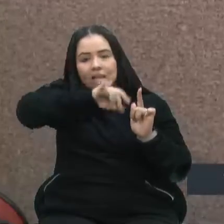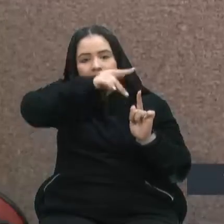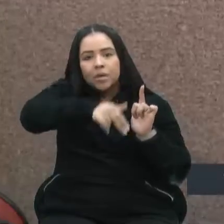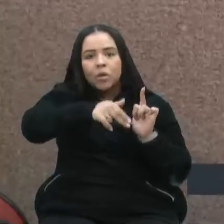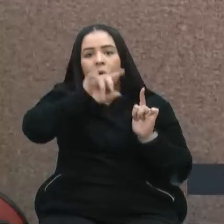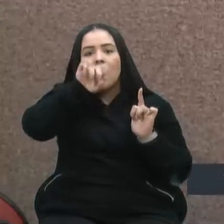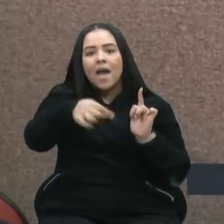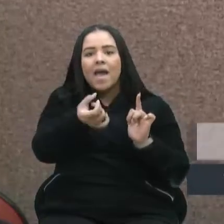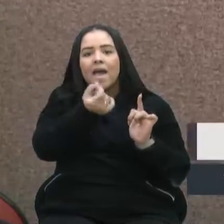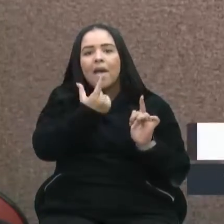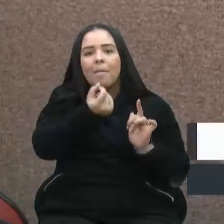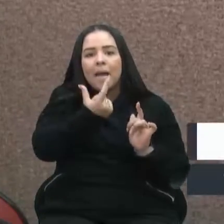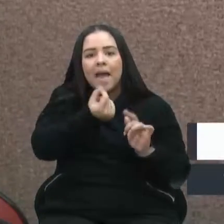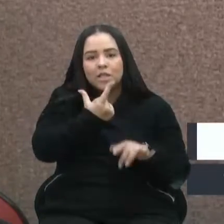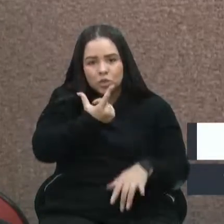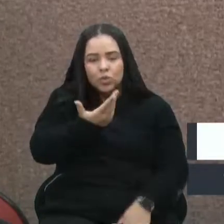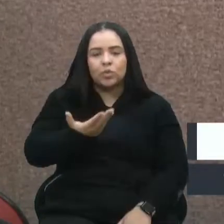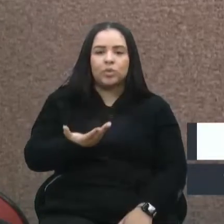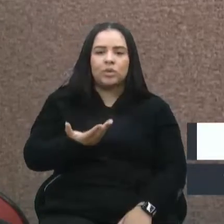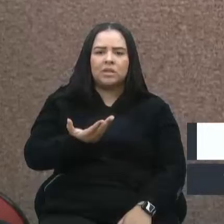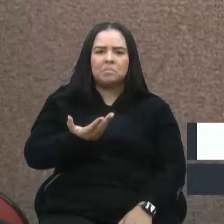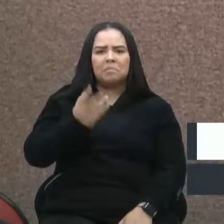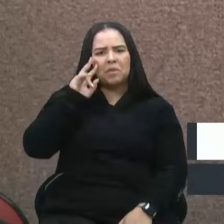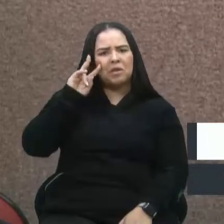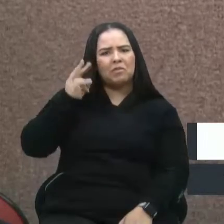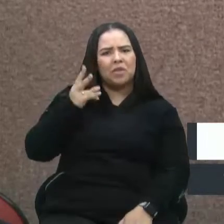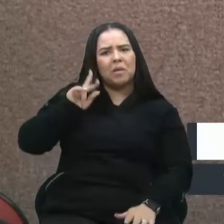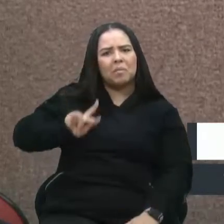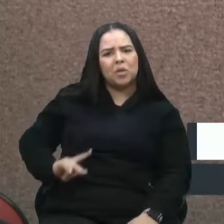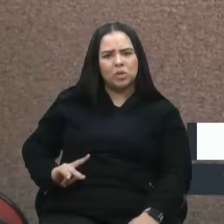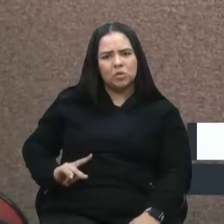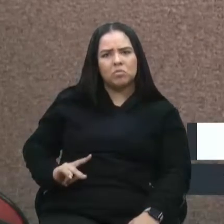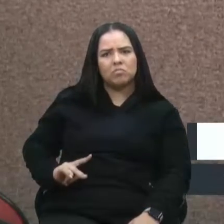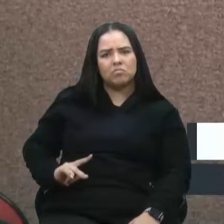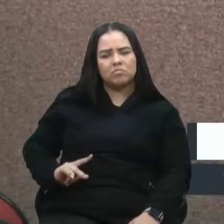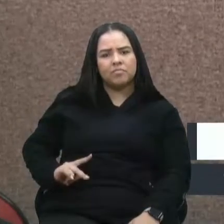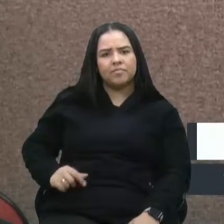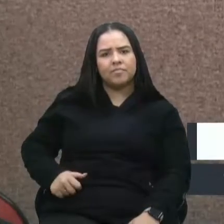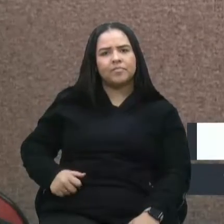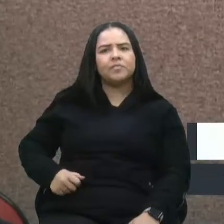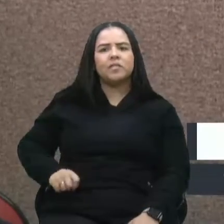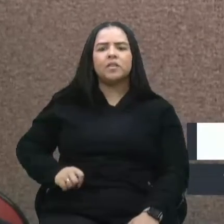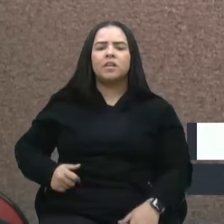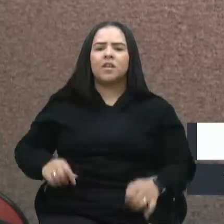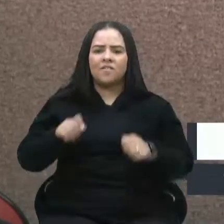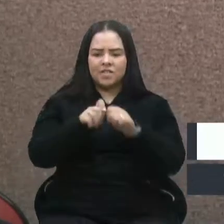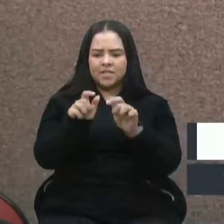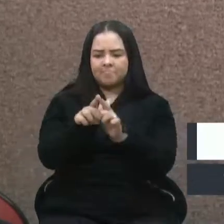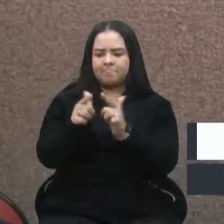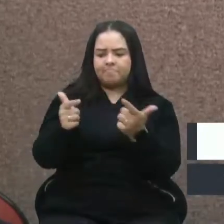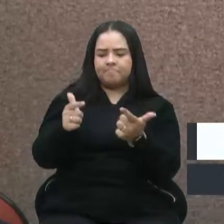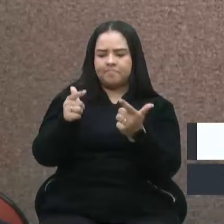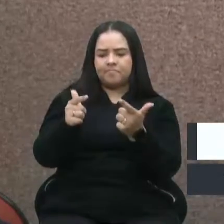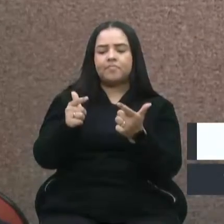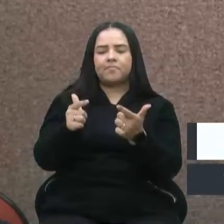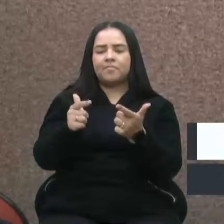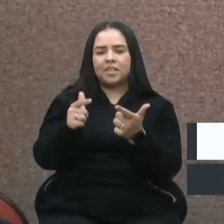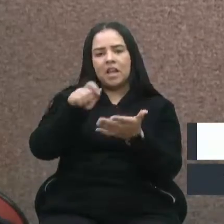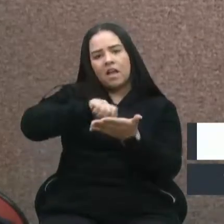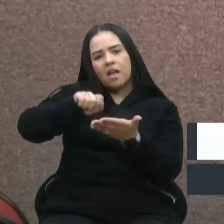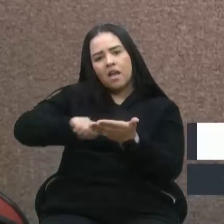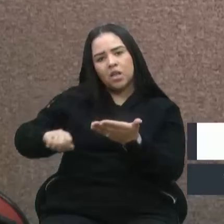medicinais. E aí ver alguém que faz matérias dia após dia no jornal,